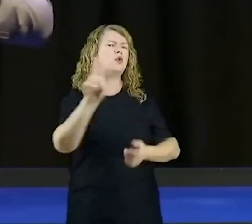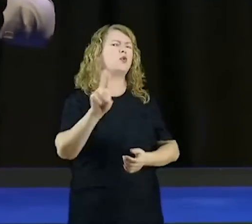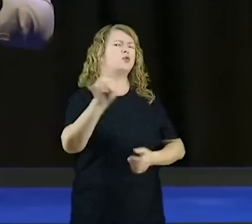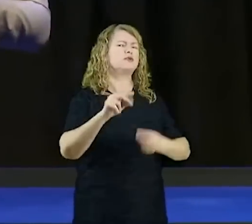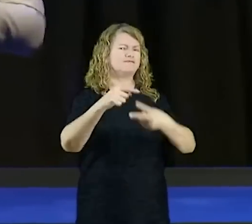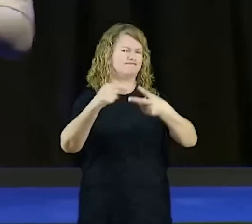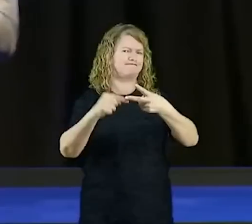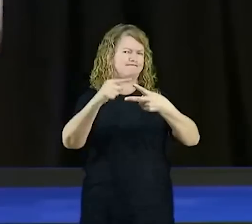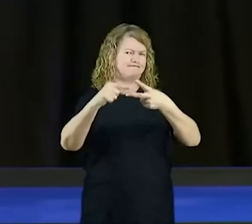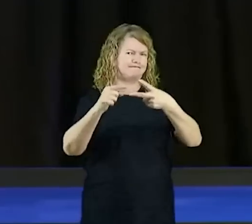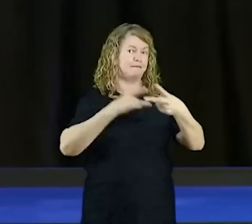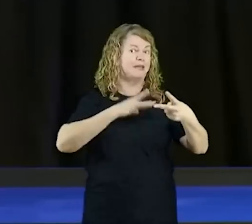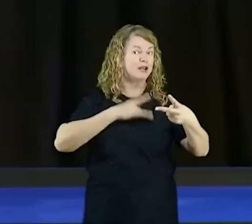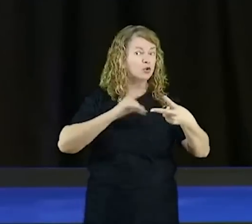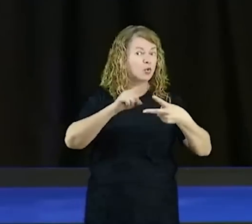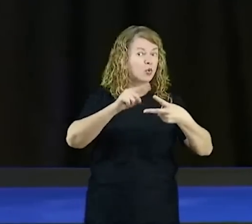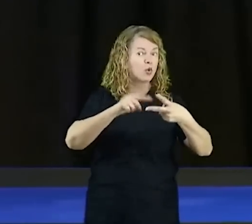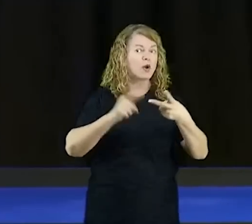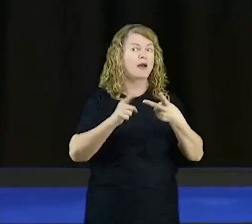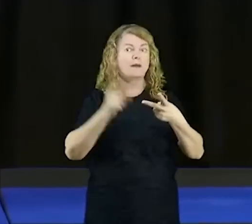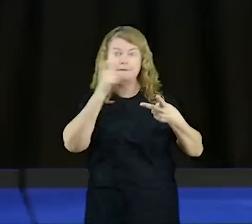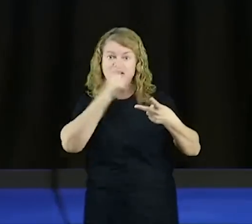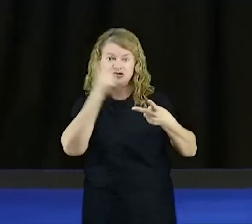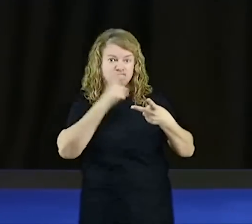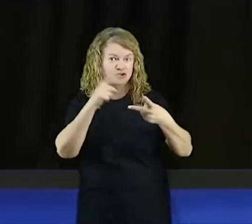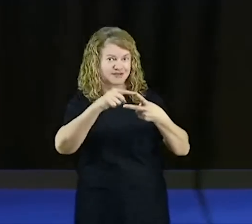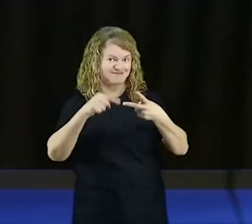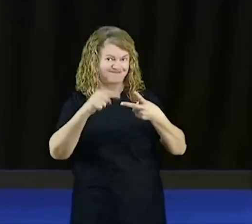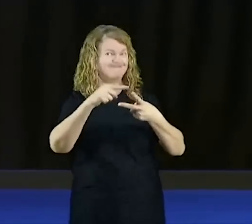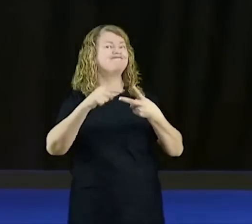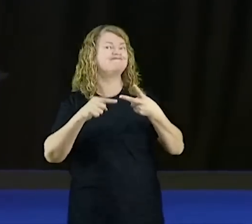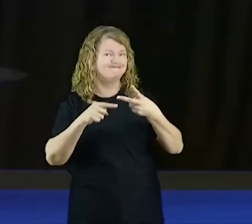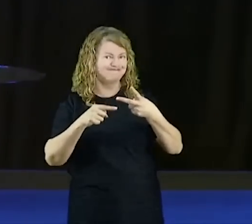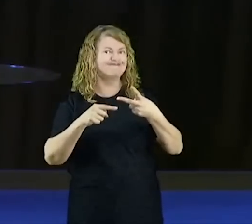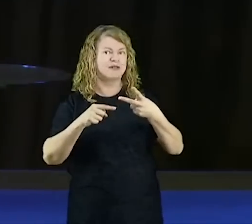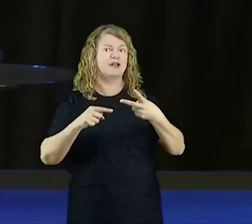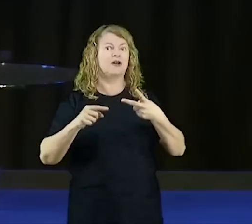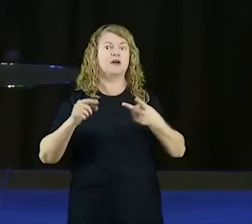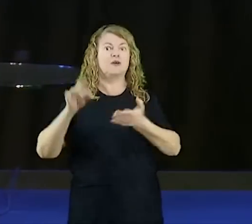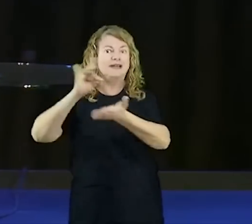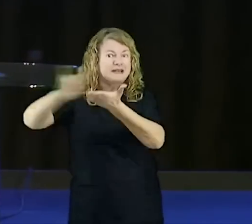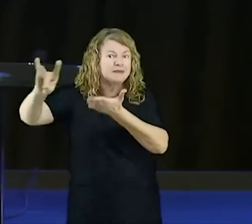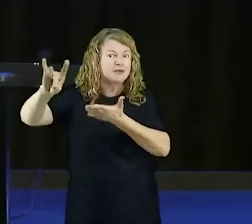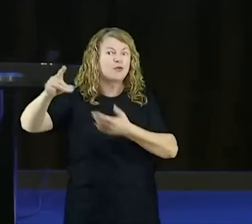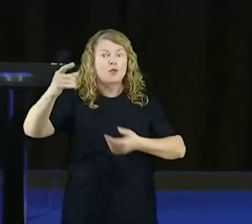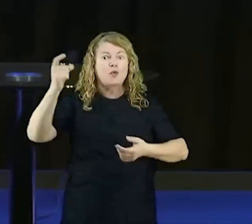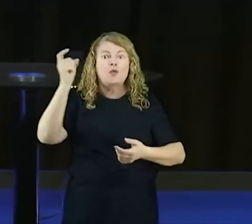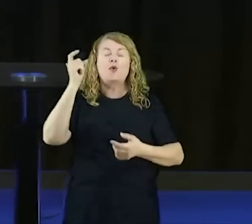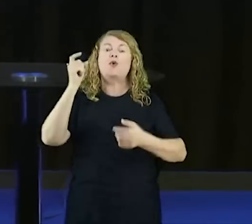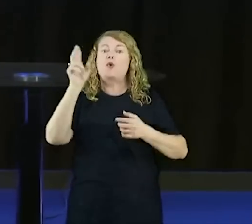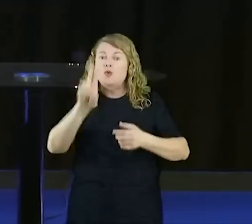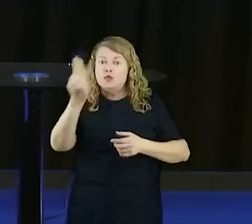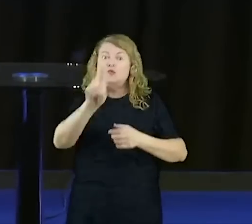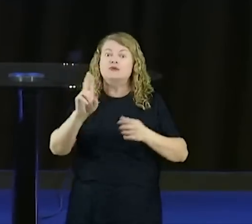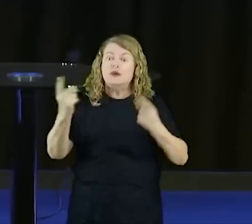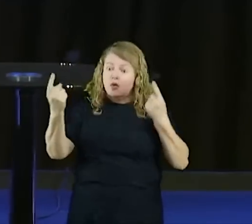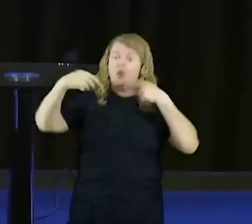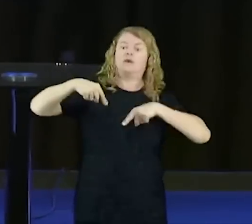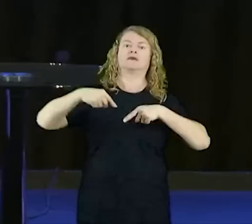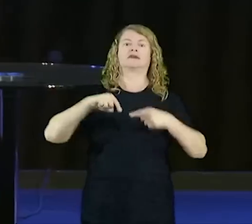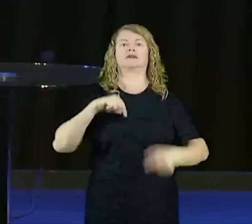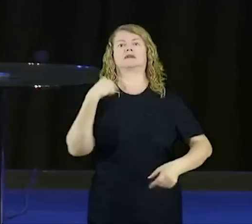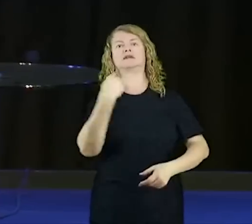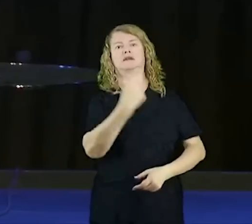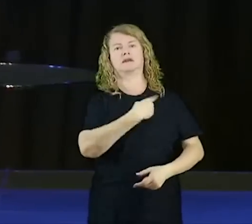Todas as armas das trevas, todas elas vão ser fortalecidas, vão ser ativadas, vão ser